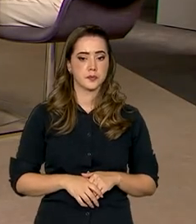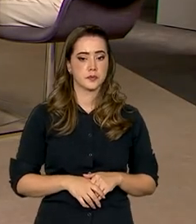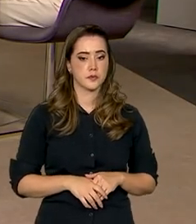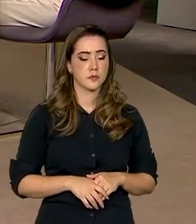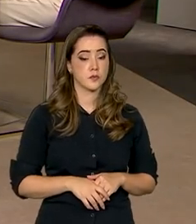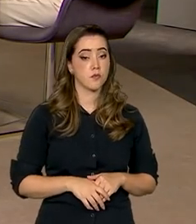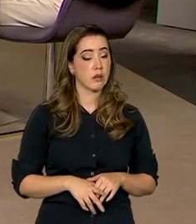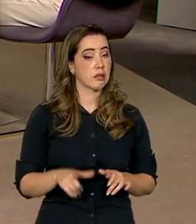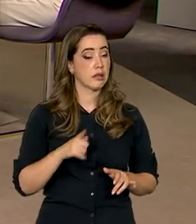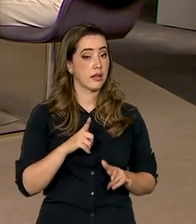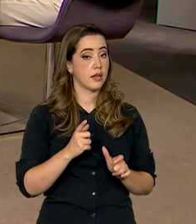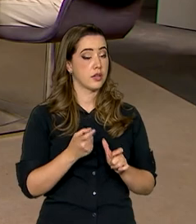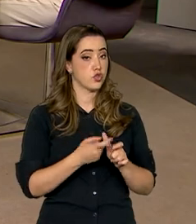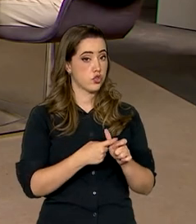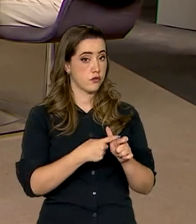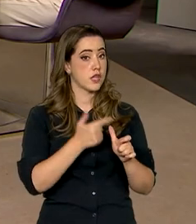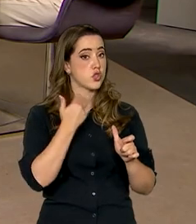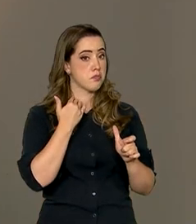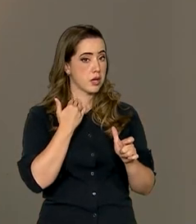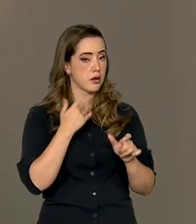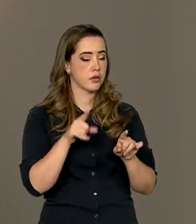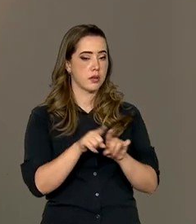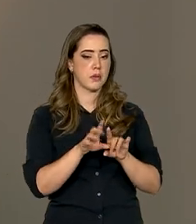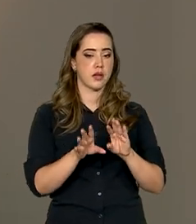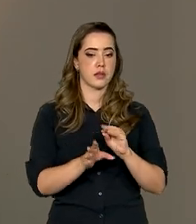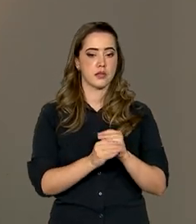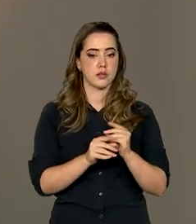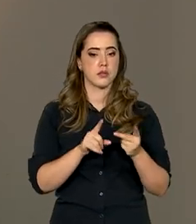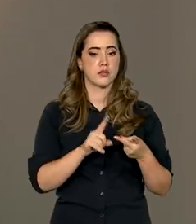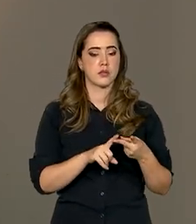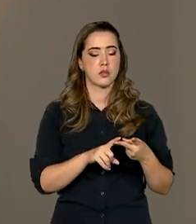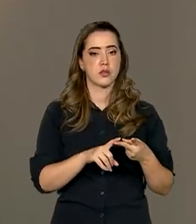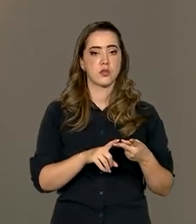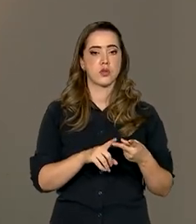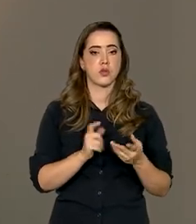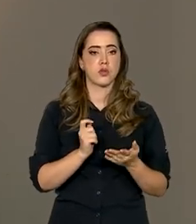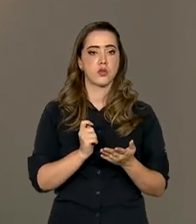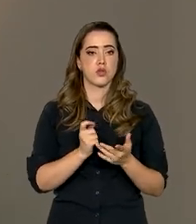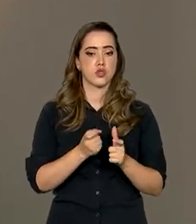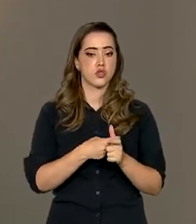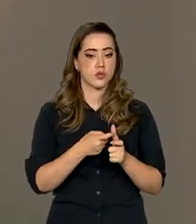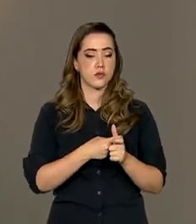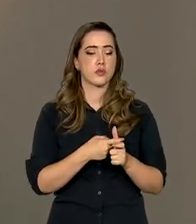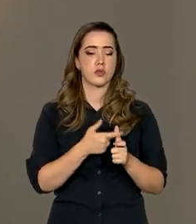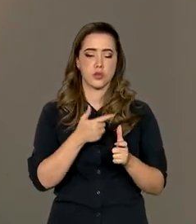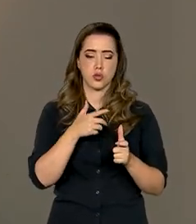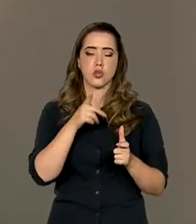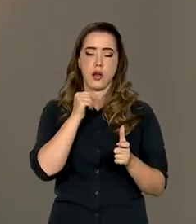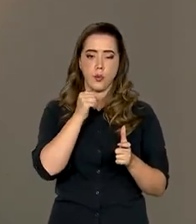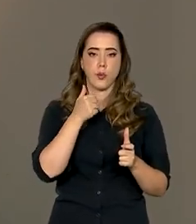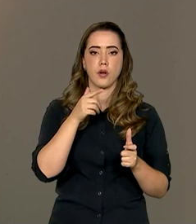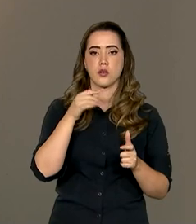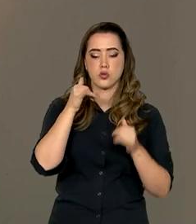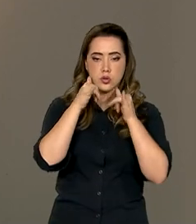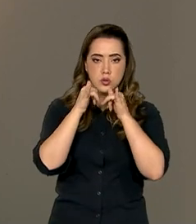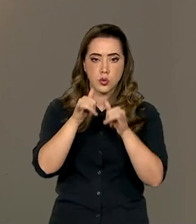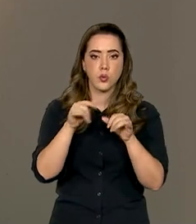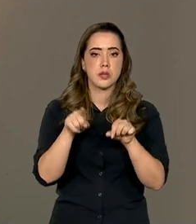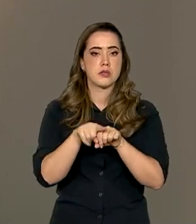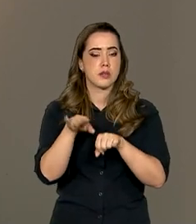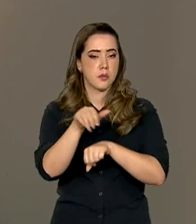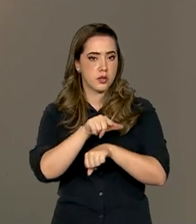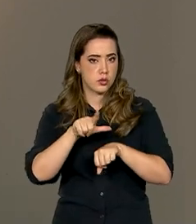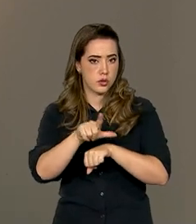dívidas em banco, acrescentou as dívidas com as concessionárias, a água, a luz, e também do varejo, como até o ministro